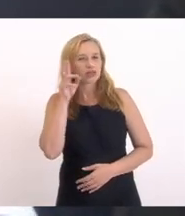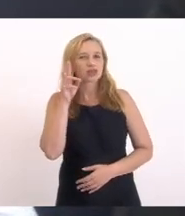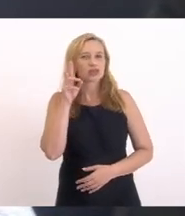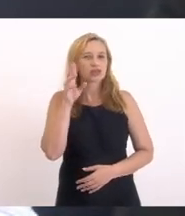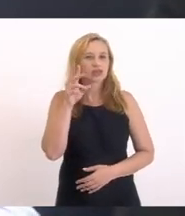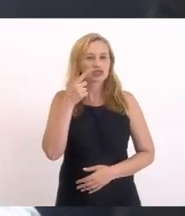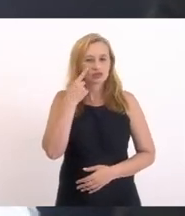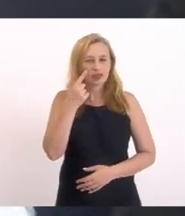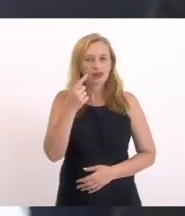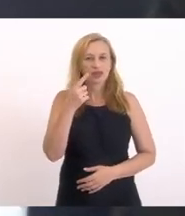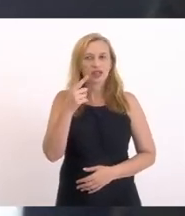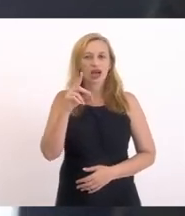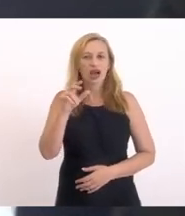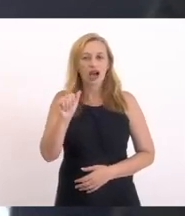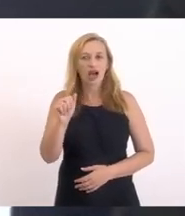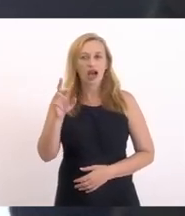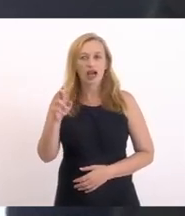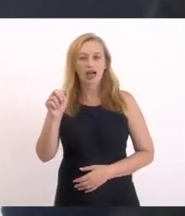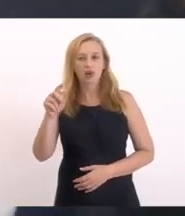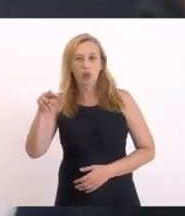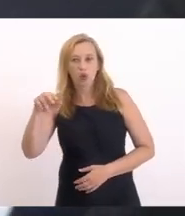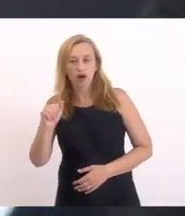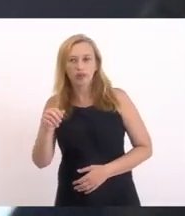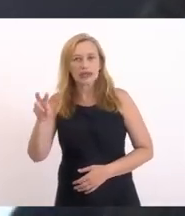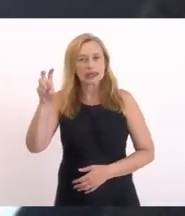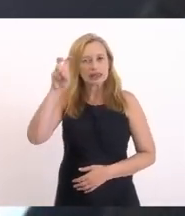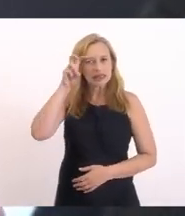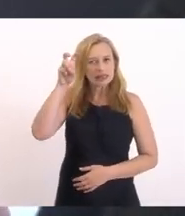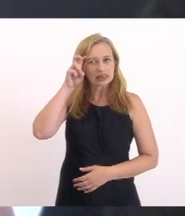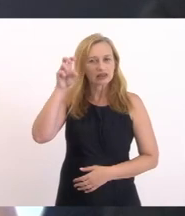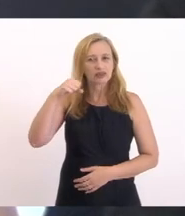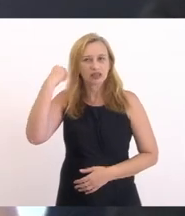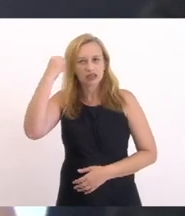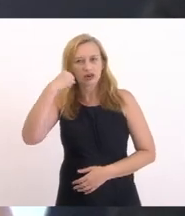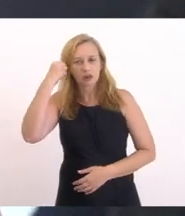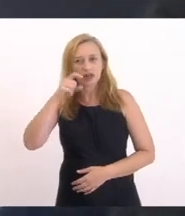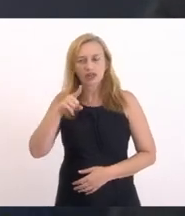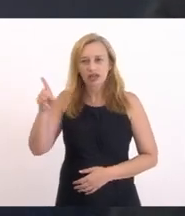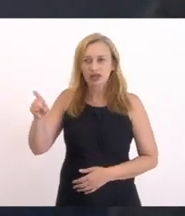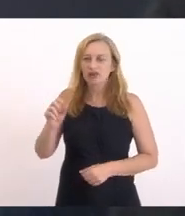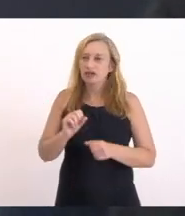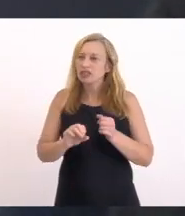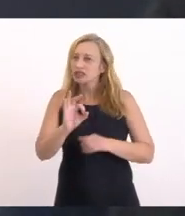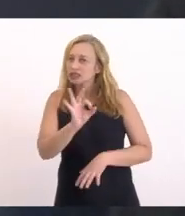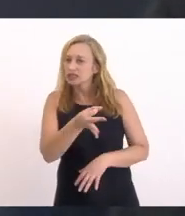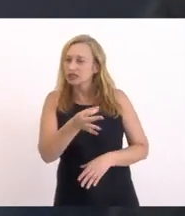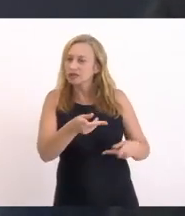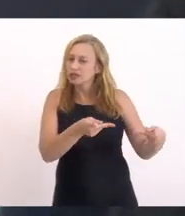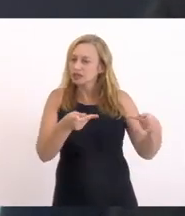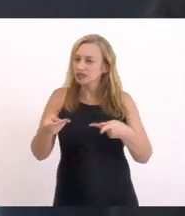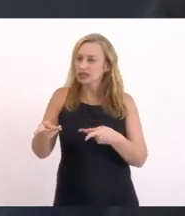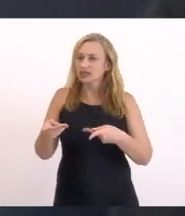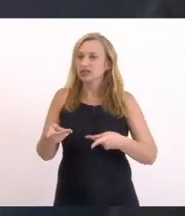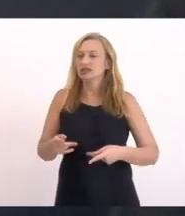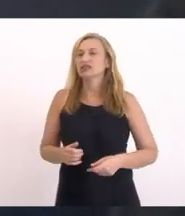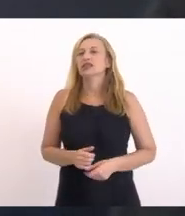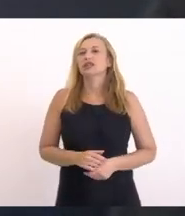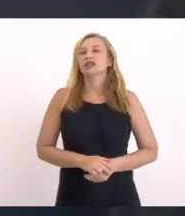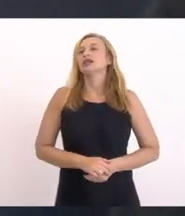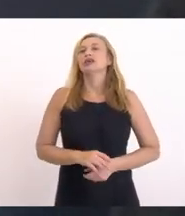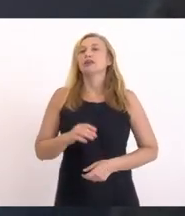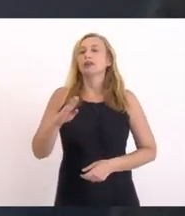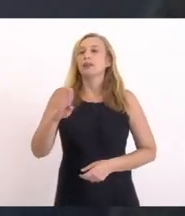Araruama E quinta-feira A gente vai estar Em Saquarema Fazendo exatamente Essa visita Na ETE